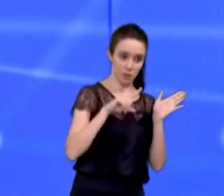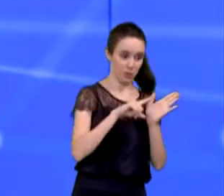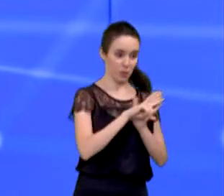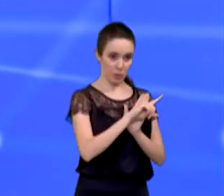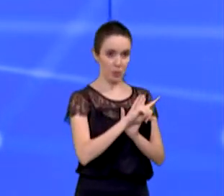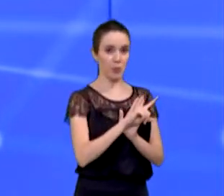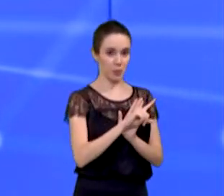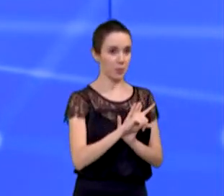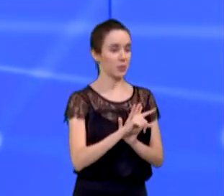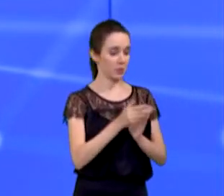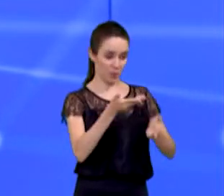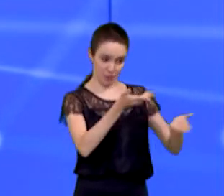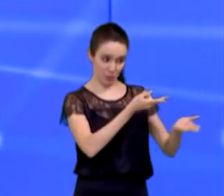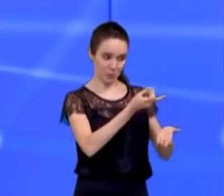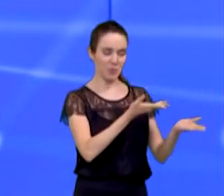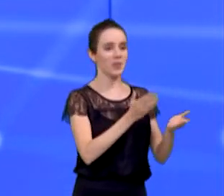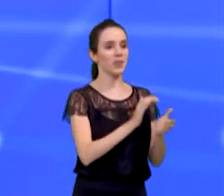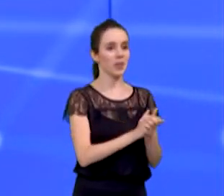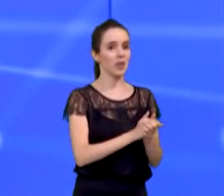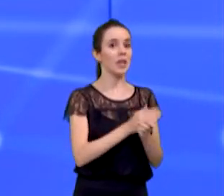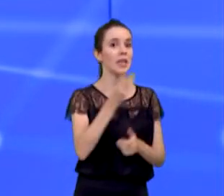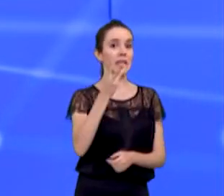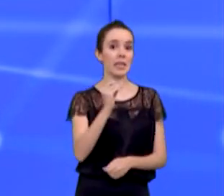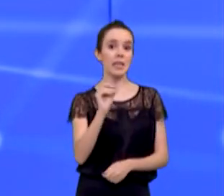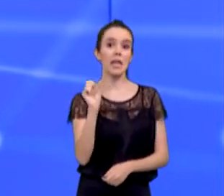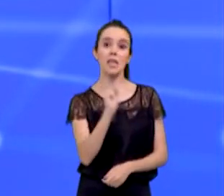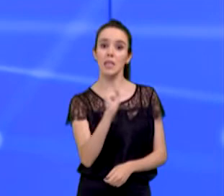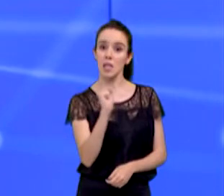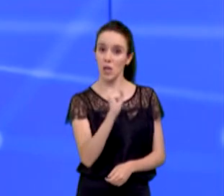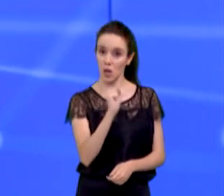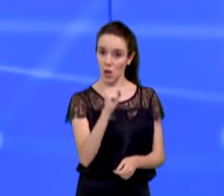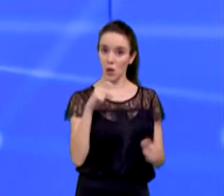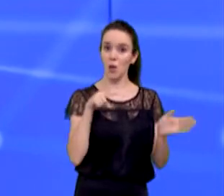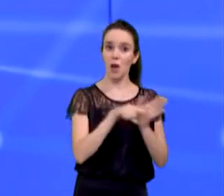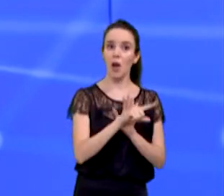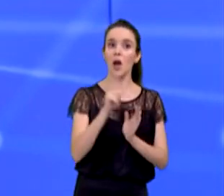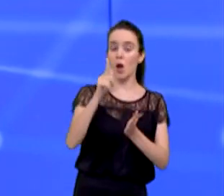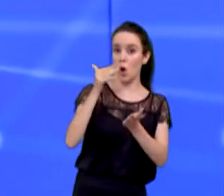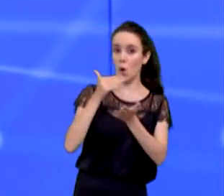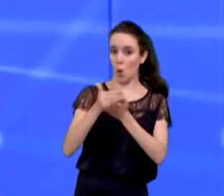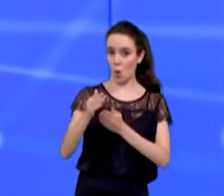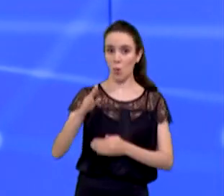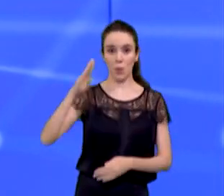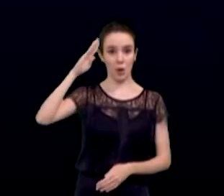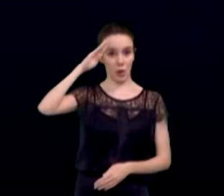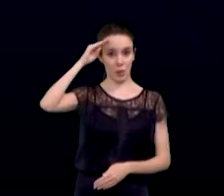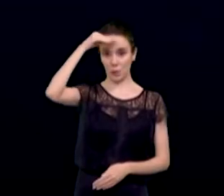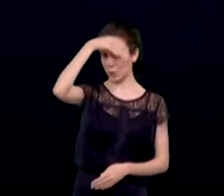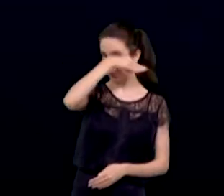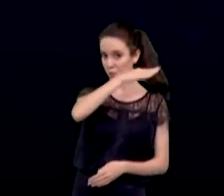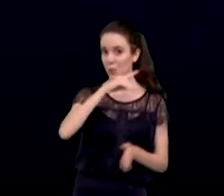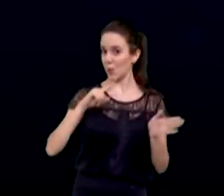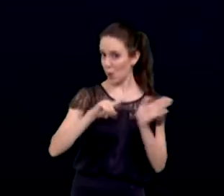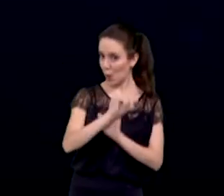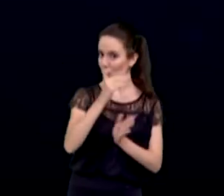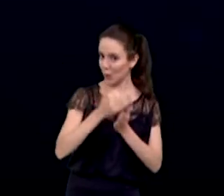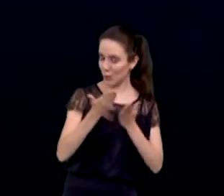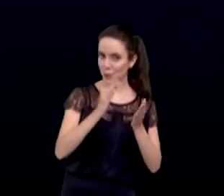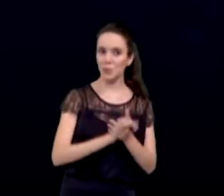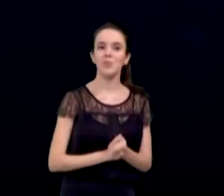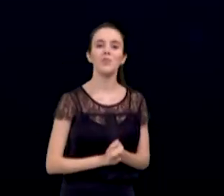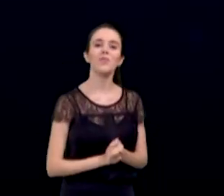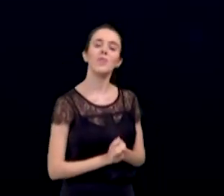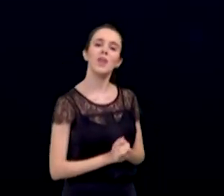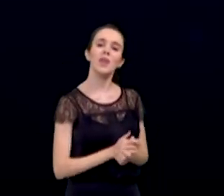o debate com segurança. 30 segundos para a pergunta da candidata Coronel Eliane Nicoluc. Bom,